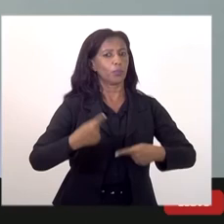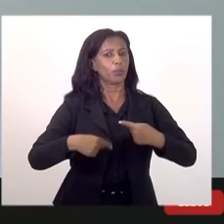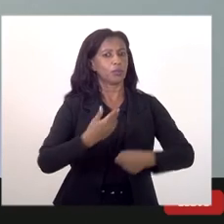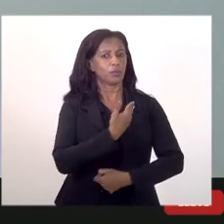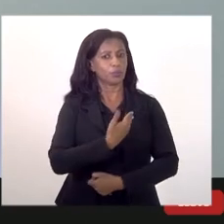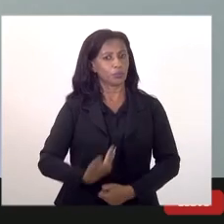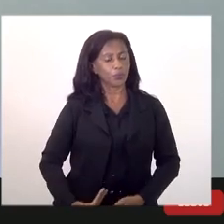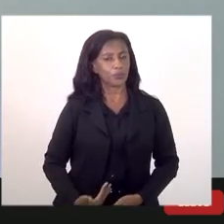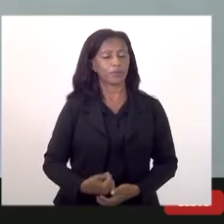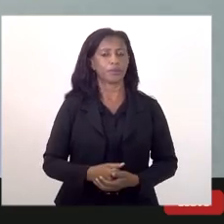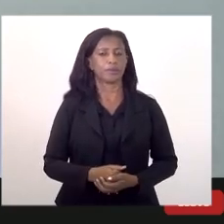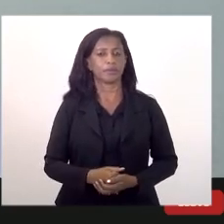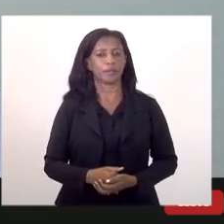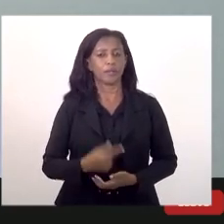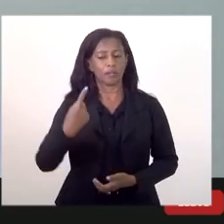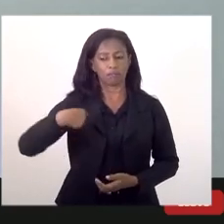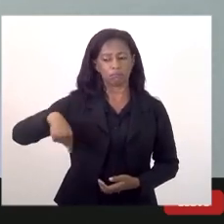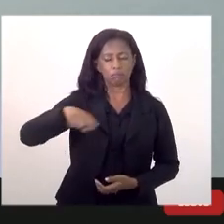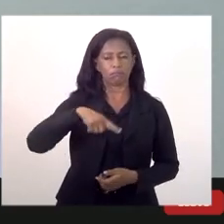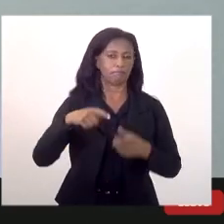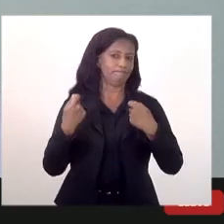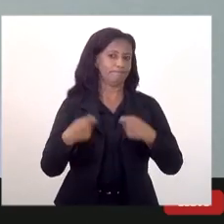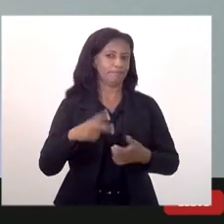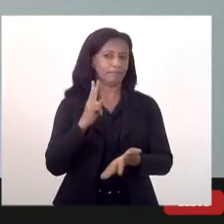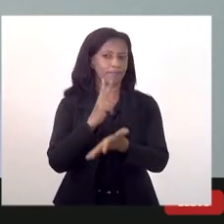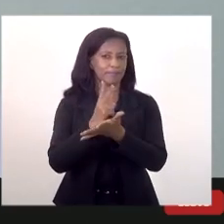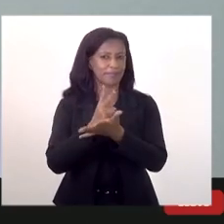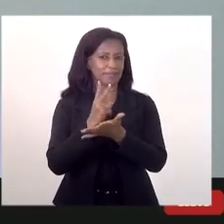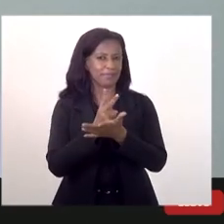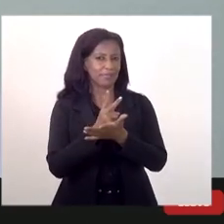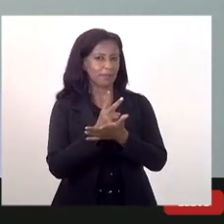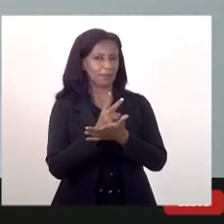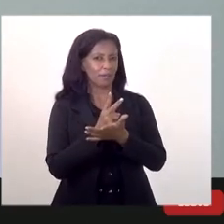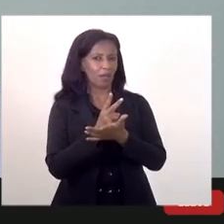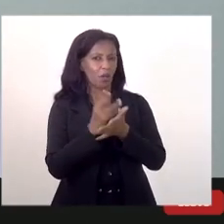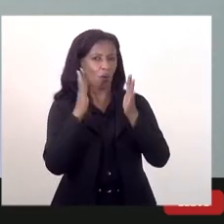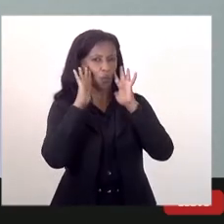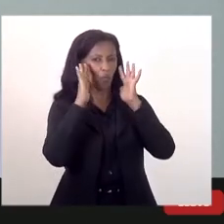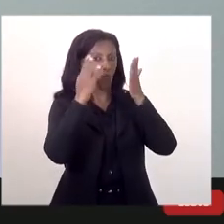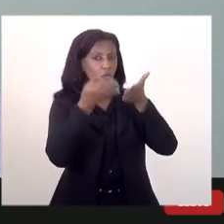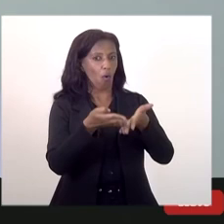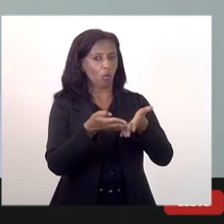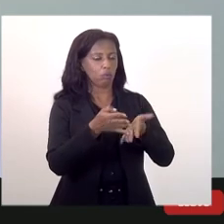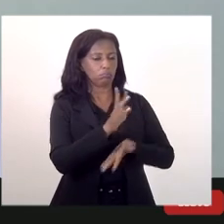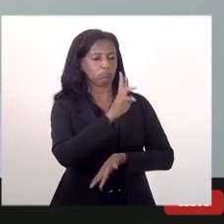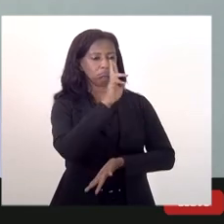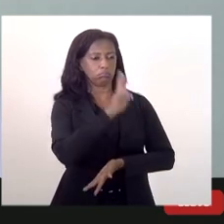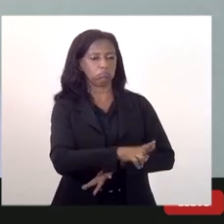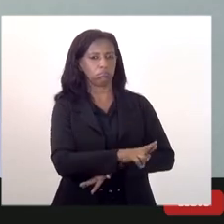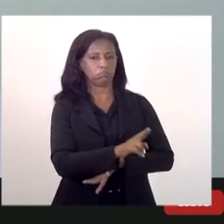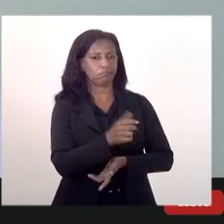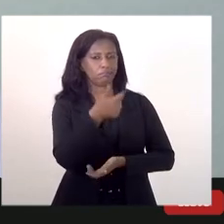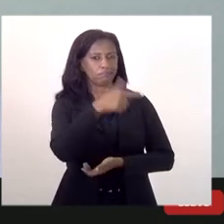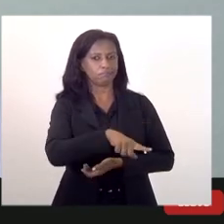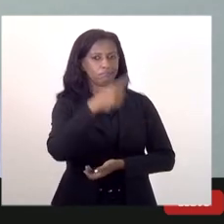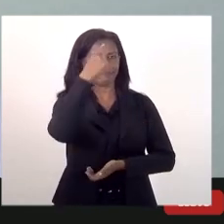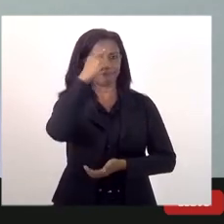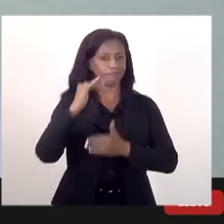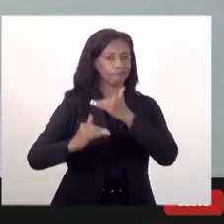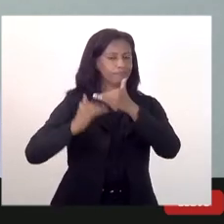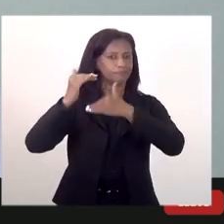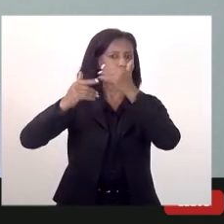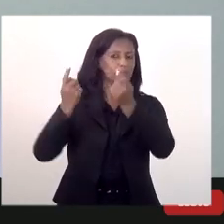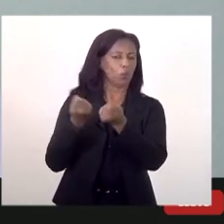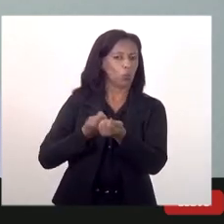a gente precisa ter sempre em vista o foco dos resultados novamente pensando no crescimento